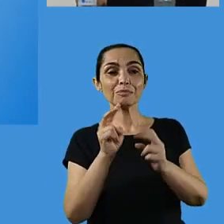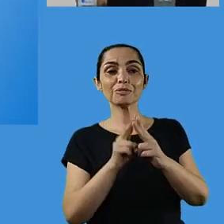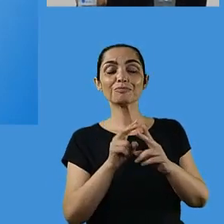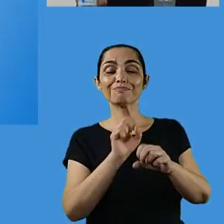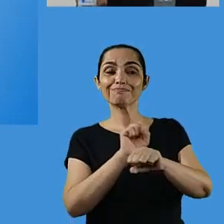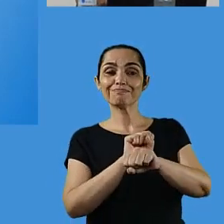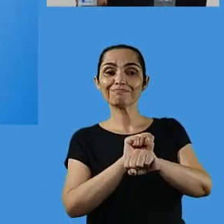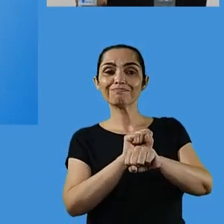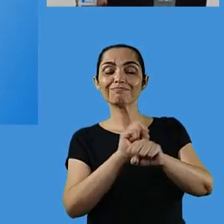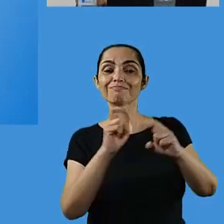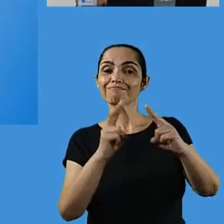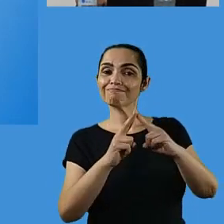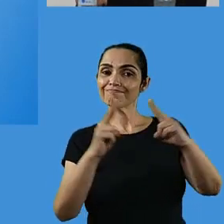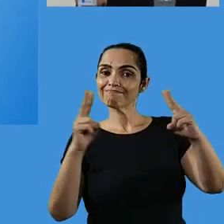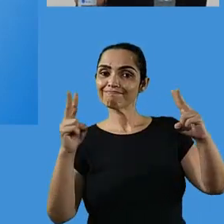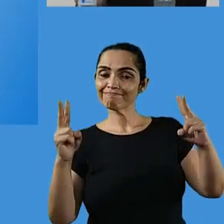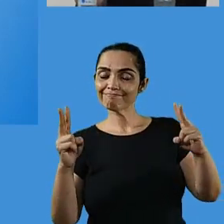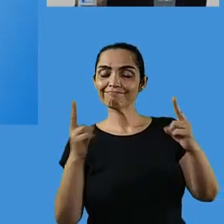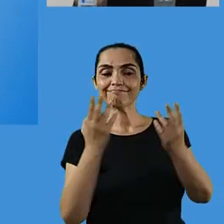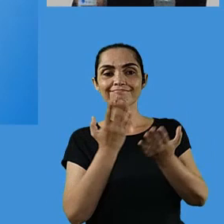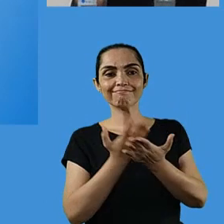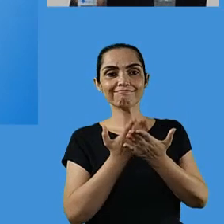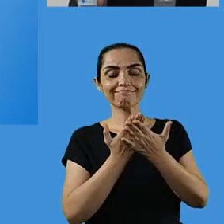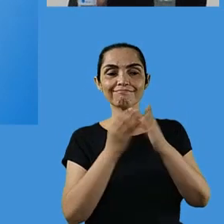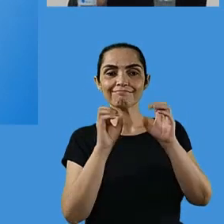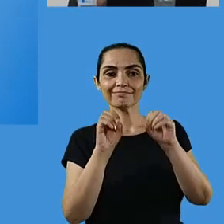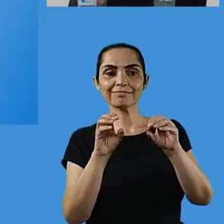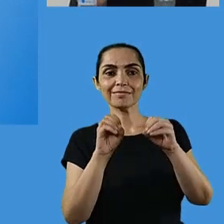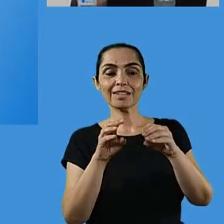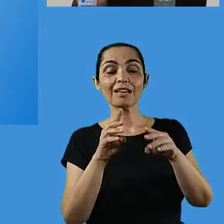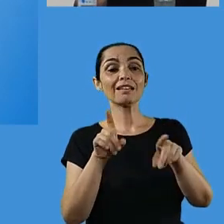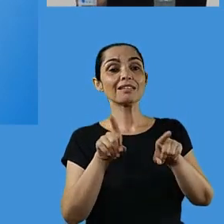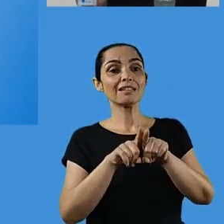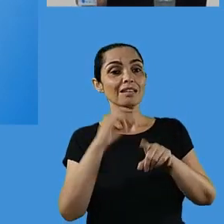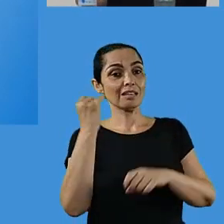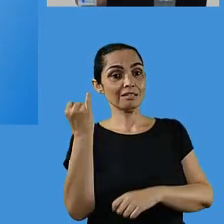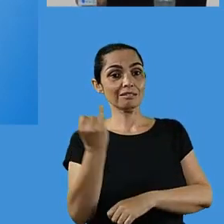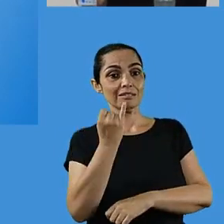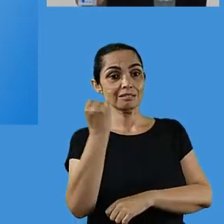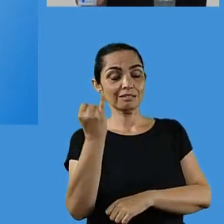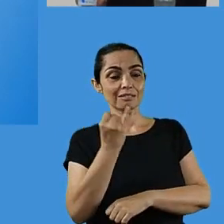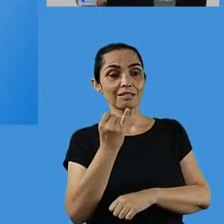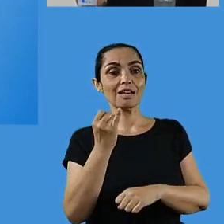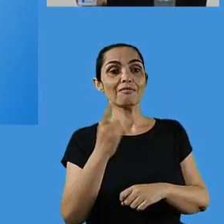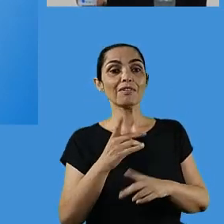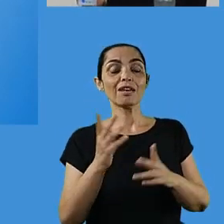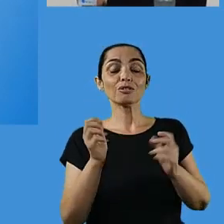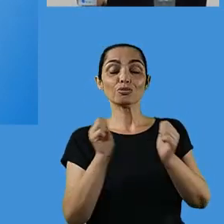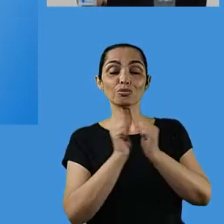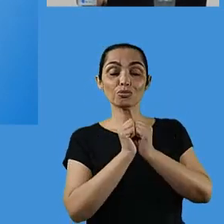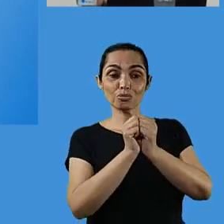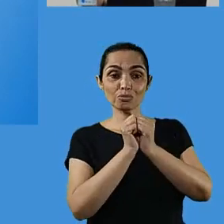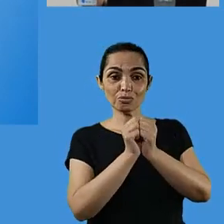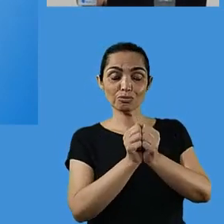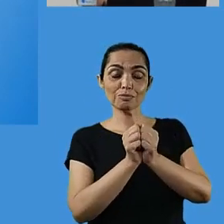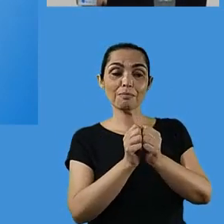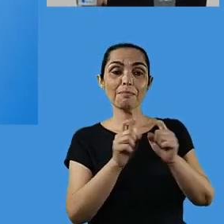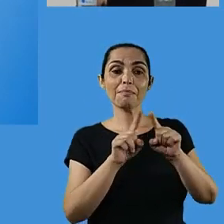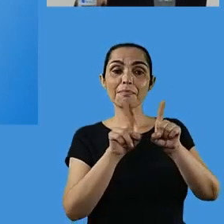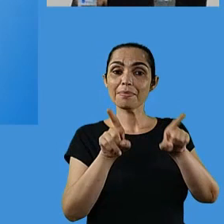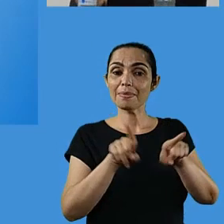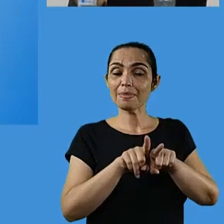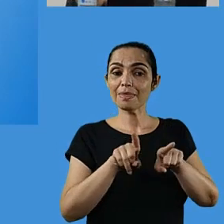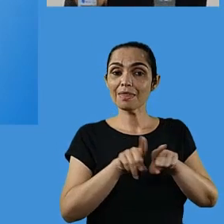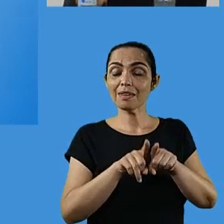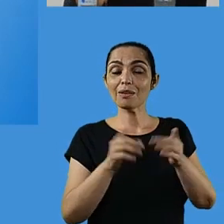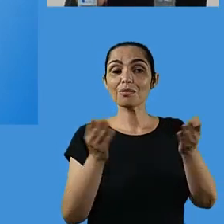um longo tempo de afastamento, né? Estávamos no ensino remoto, também extremamente importante para